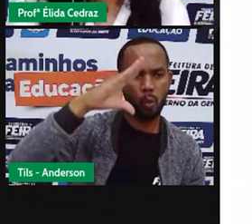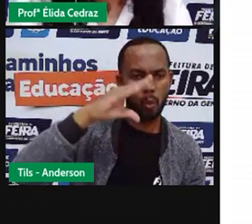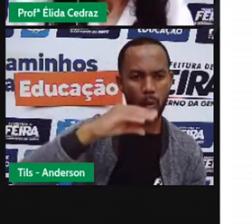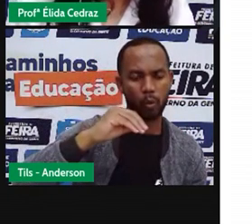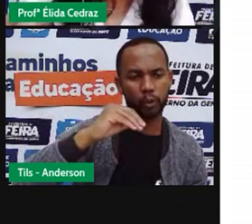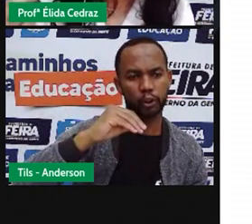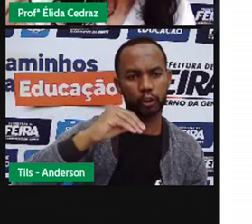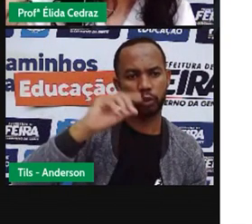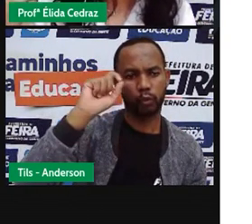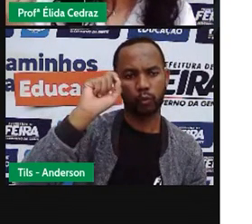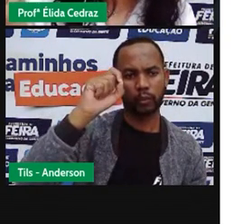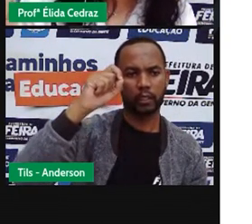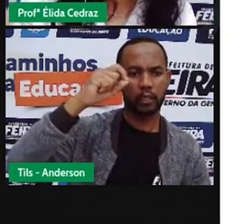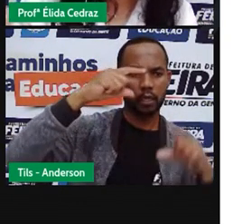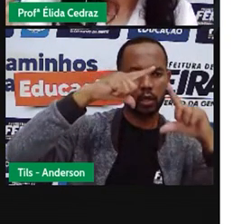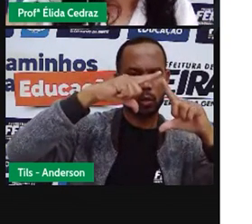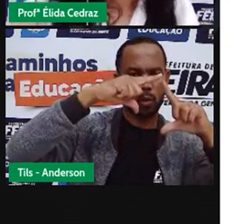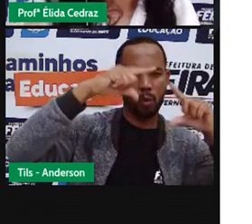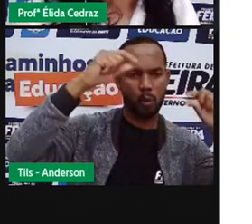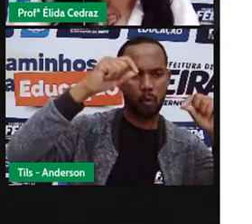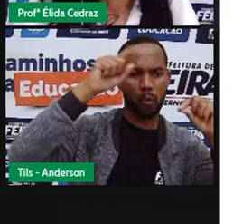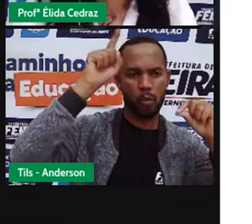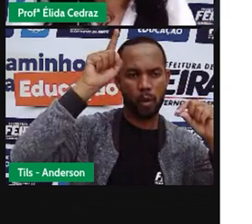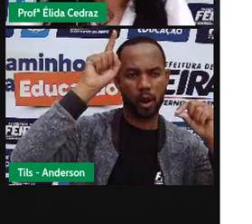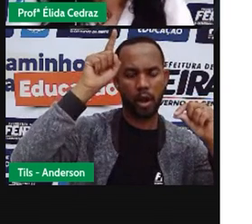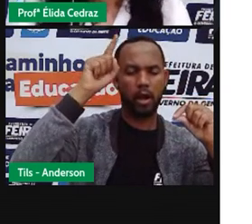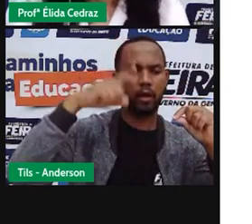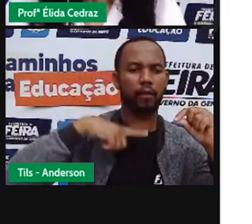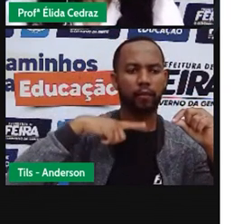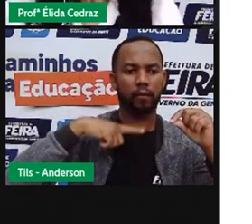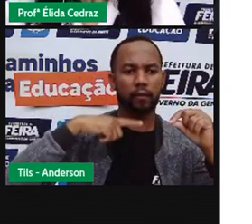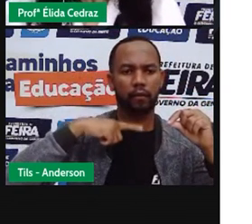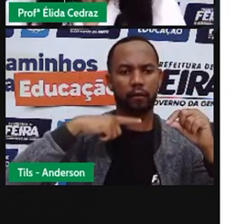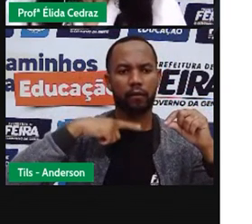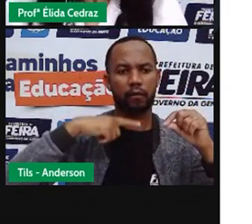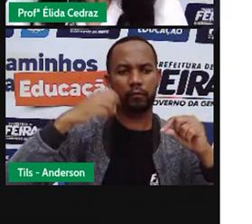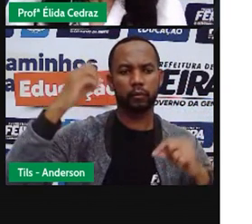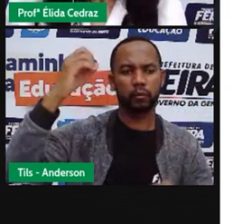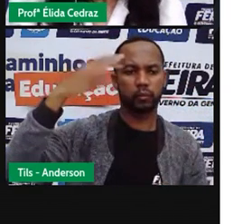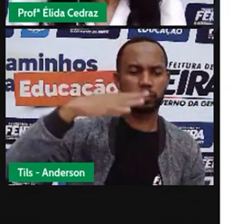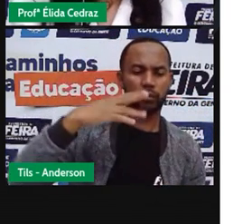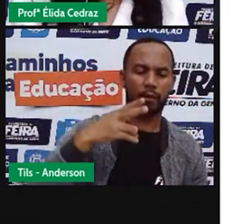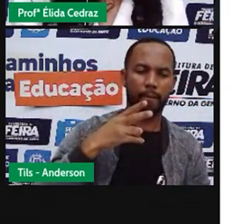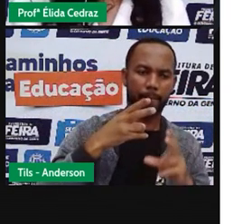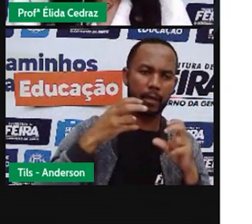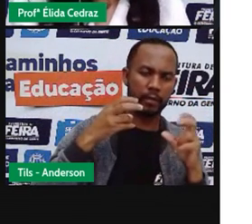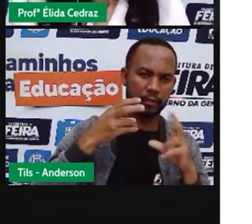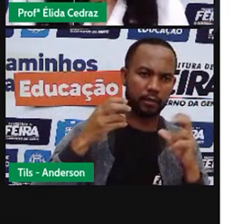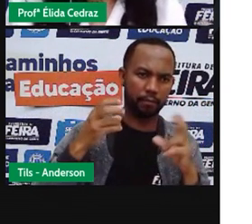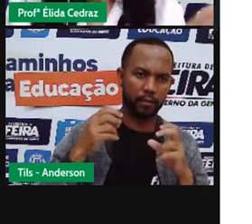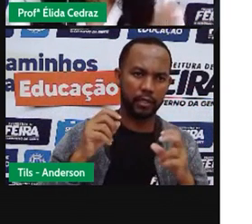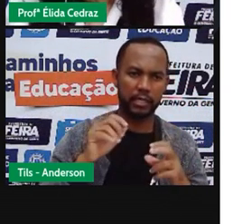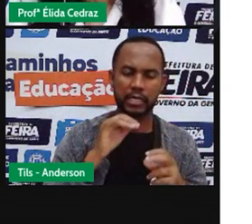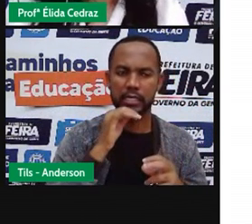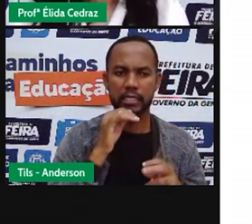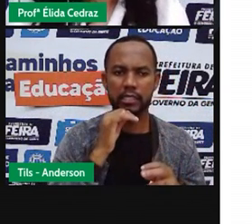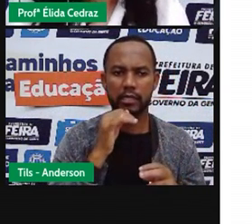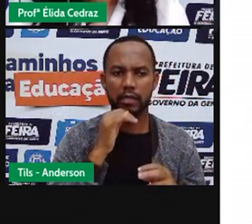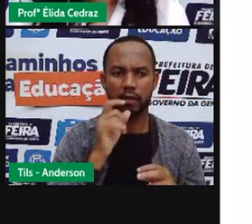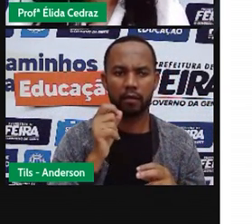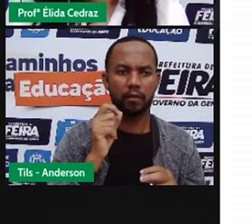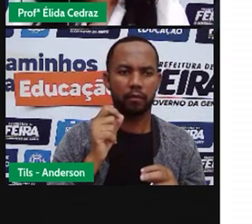luarada, recebendo a claridade que vem da lua. Você vai perceber que as sombras,